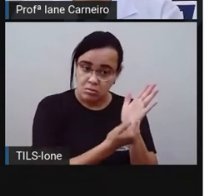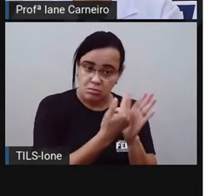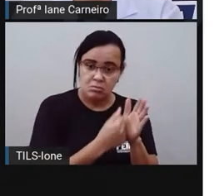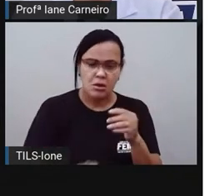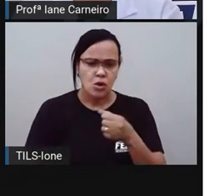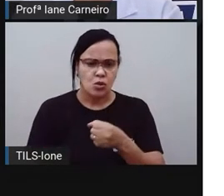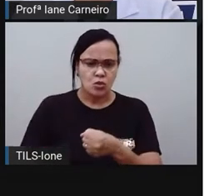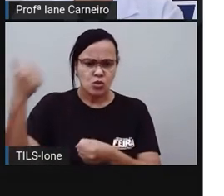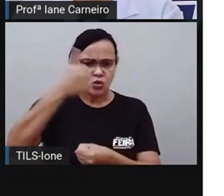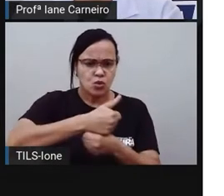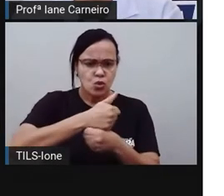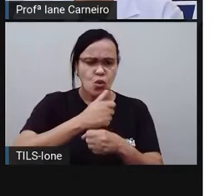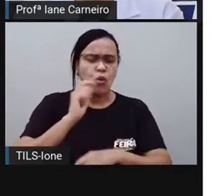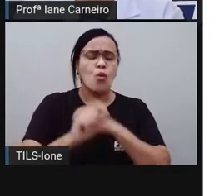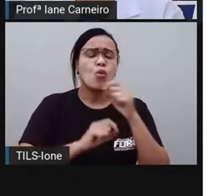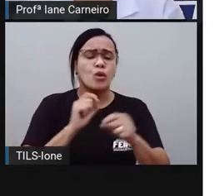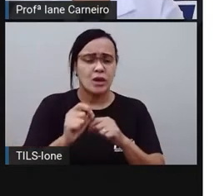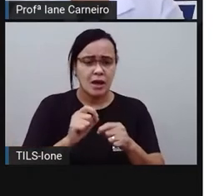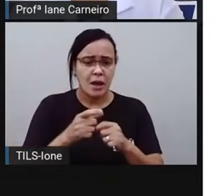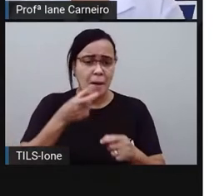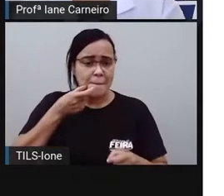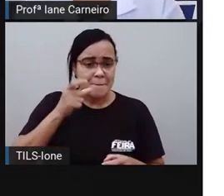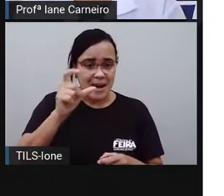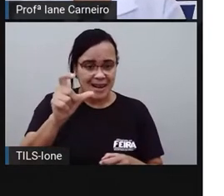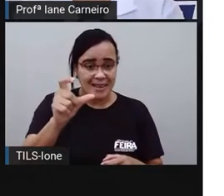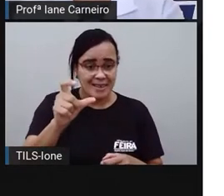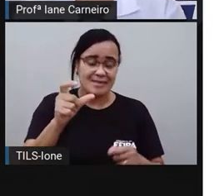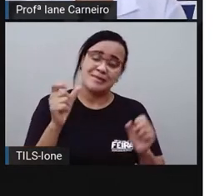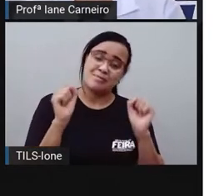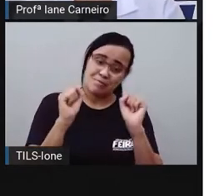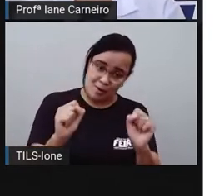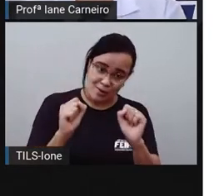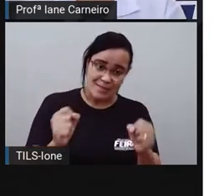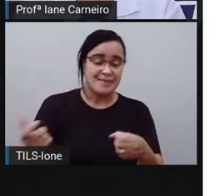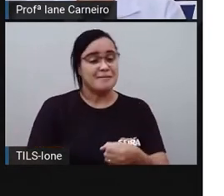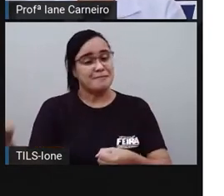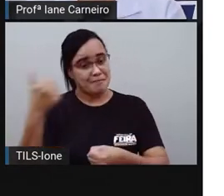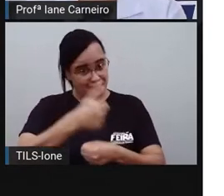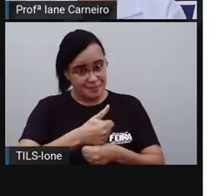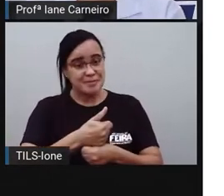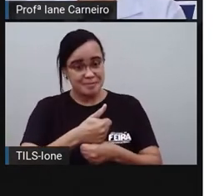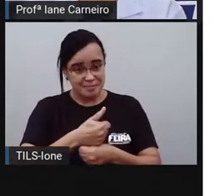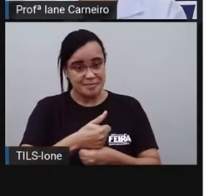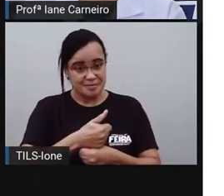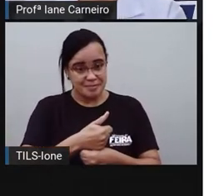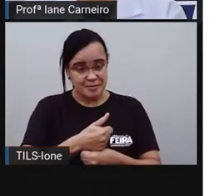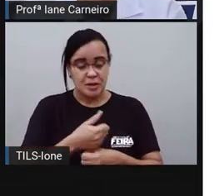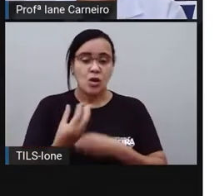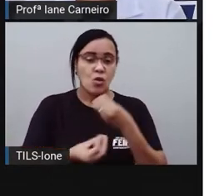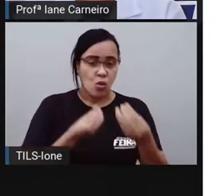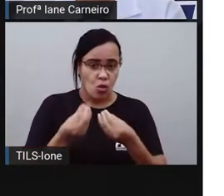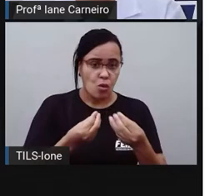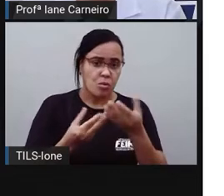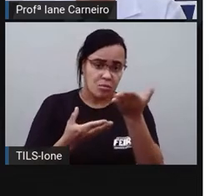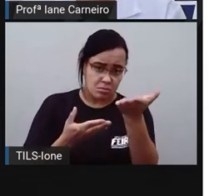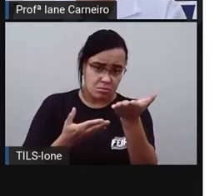na da vitamina, né? Então pode ser que vocês encontrem receitas assim, tá bom?